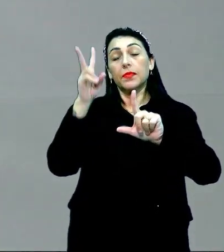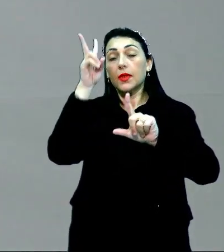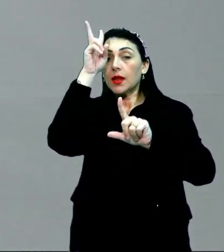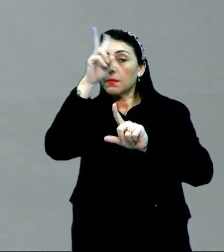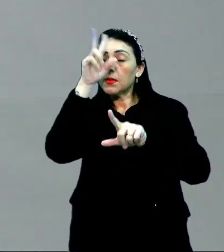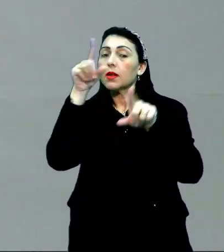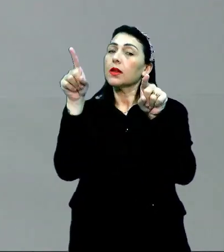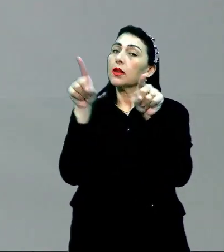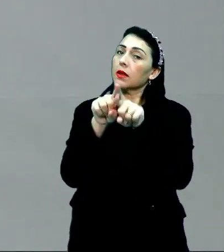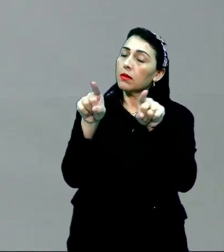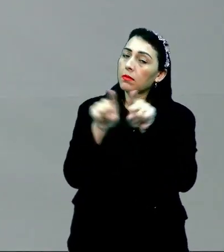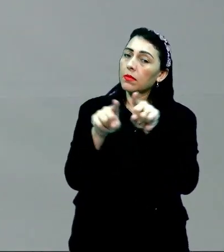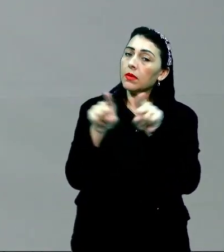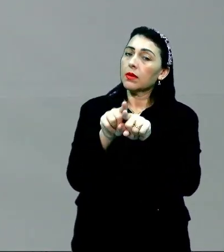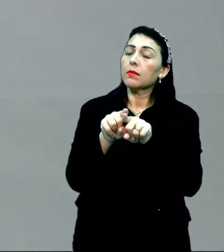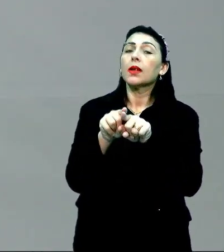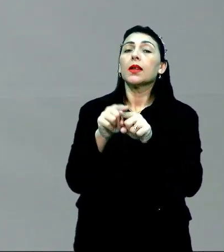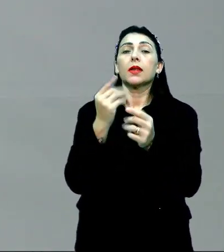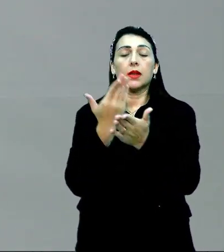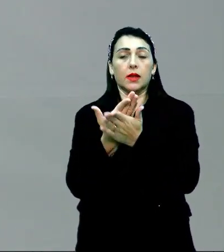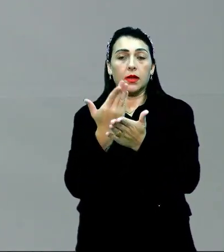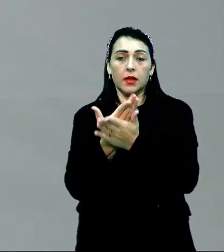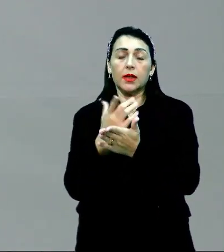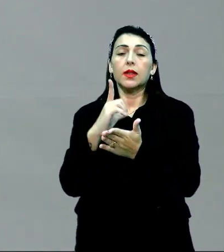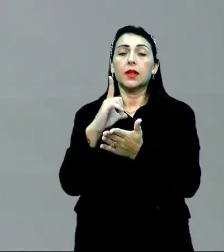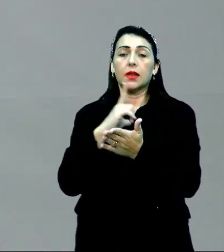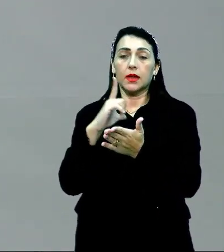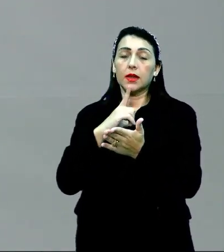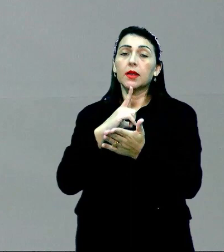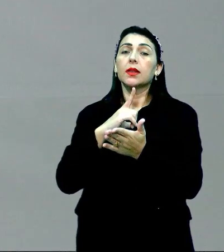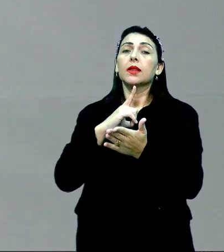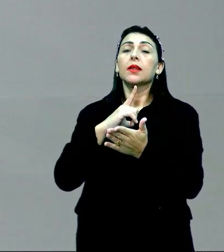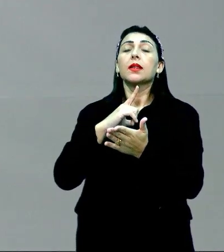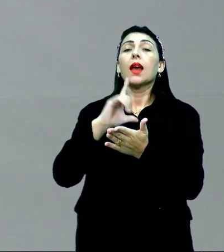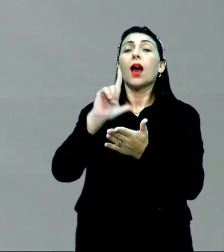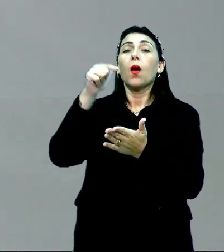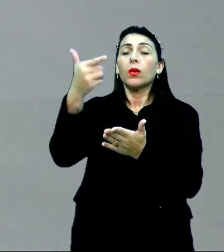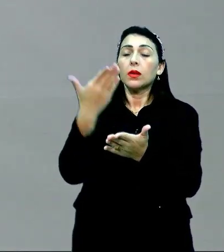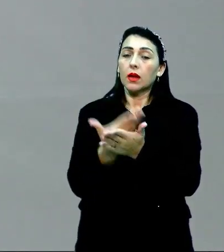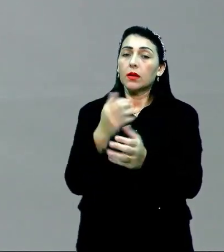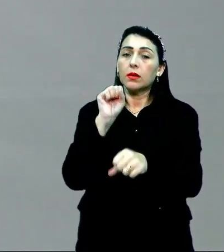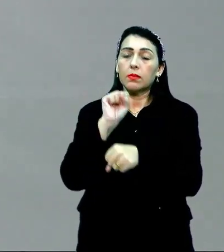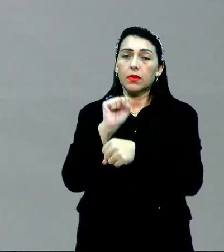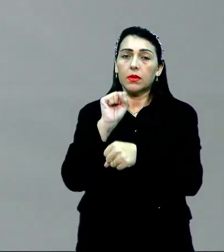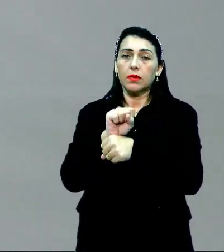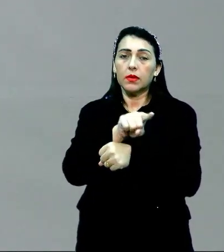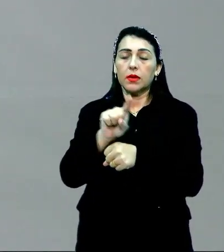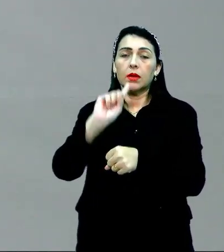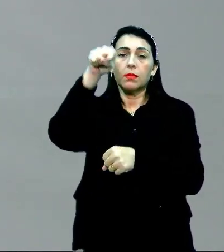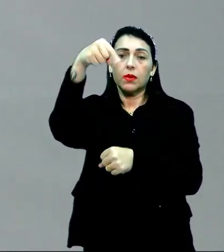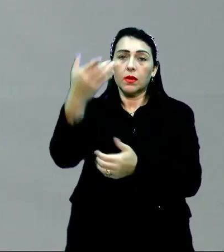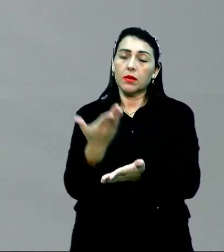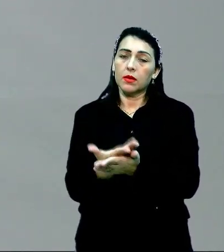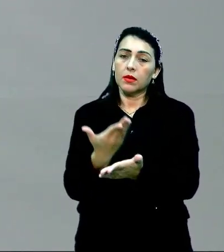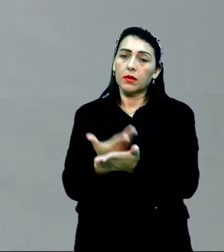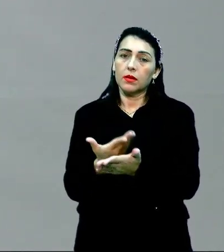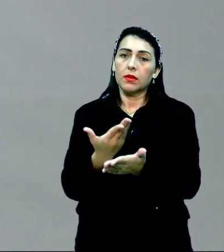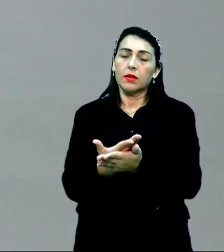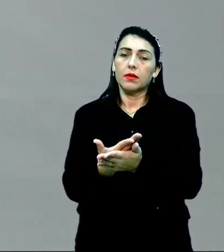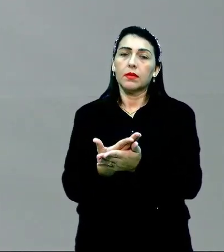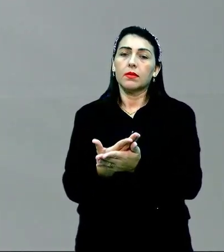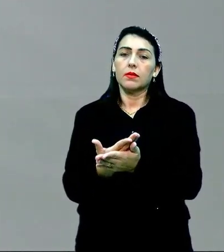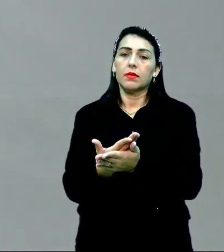Lembrando também que para essa aula a gente vai ter a parte 2. Eu espero vocês na nossa próxima aula.